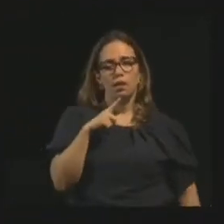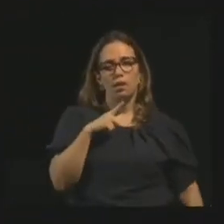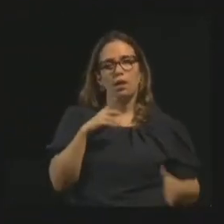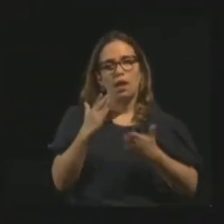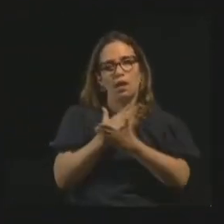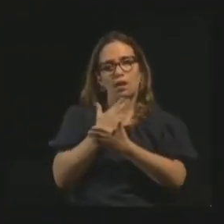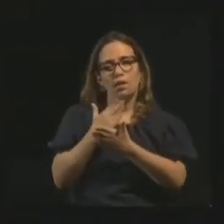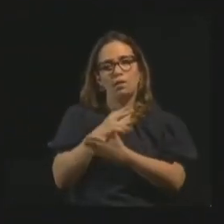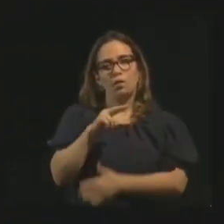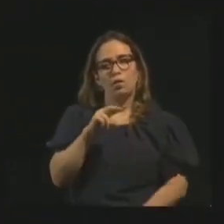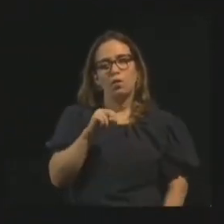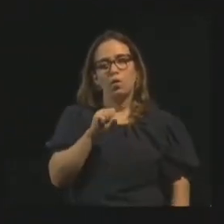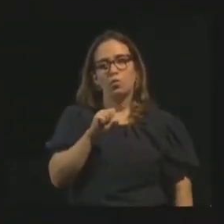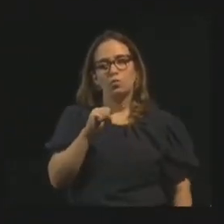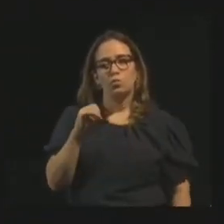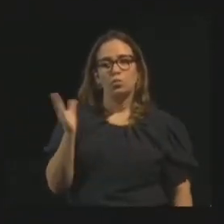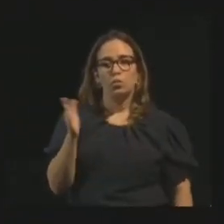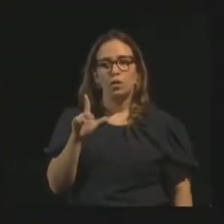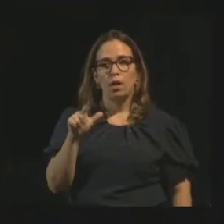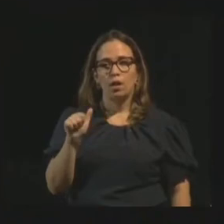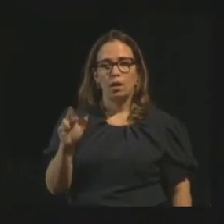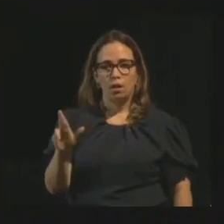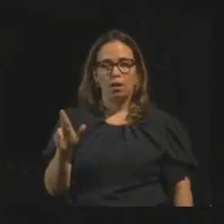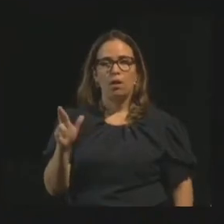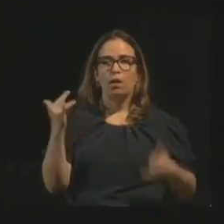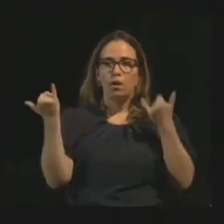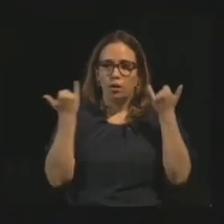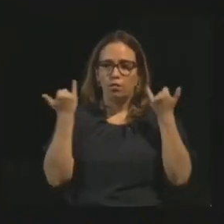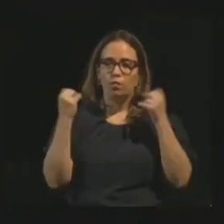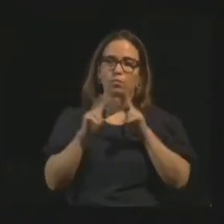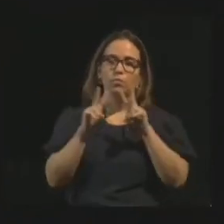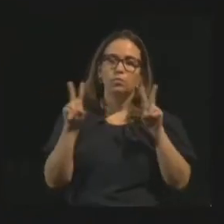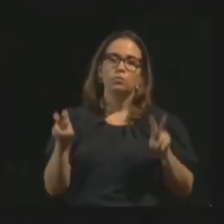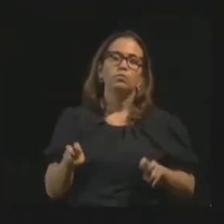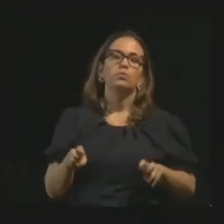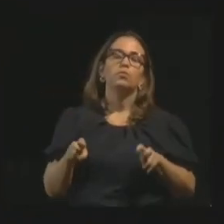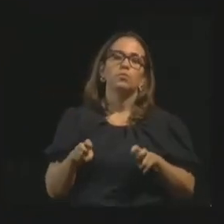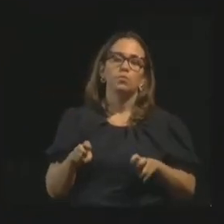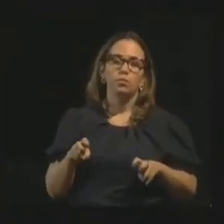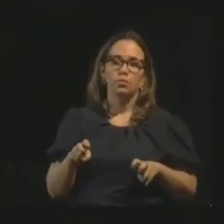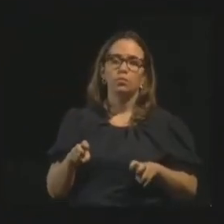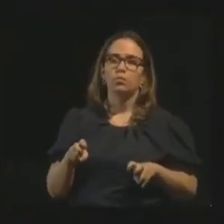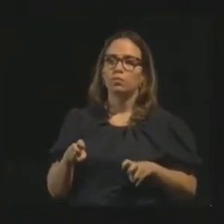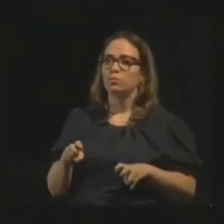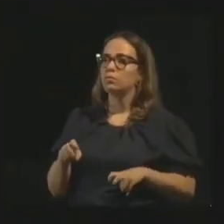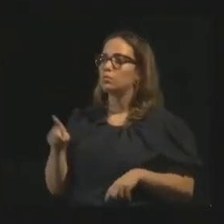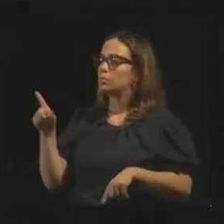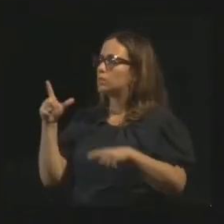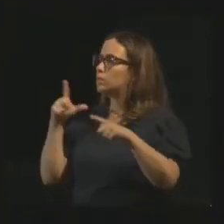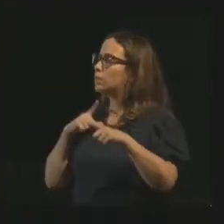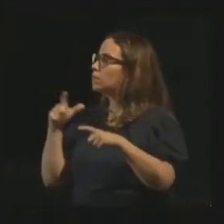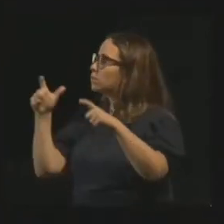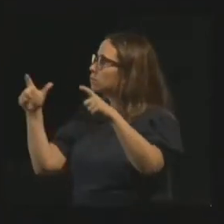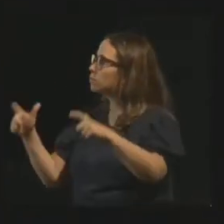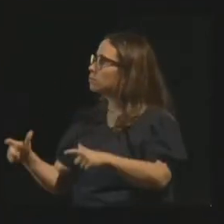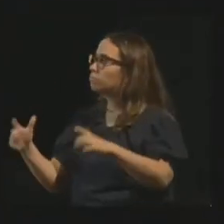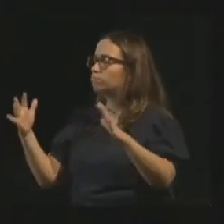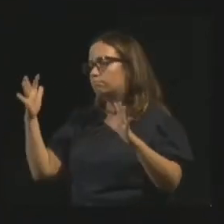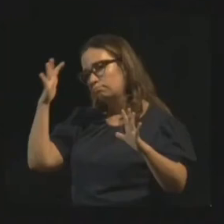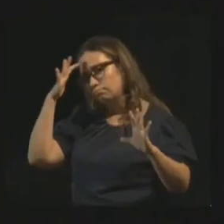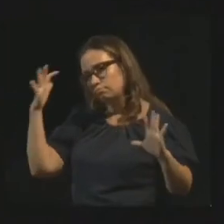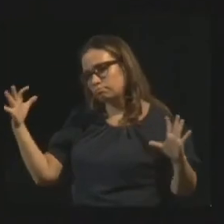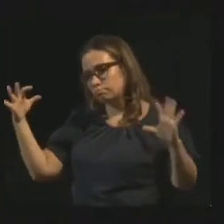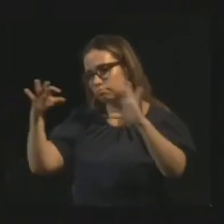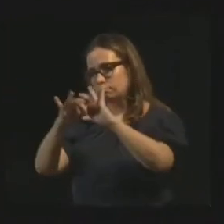Nosso Lar, com a informação sobre o bônus hora, que está em perfeita sintonia com a